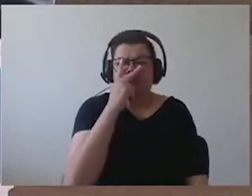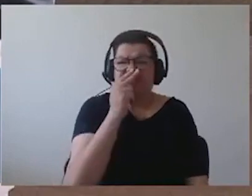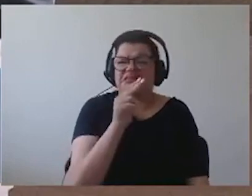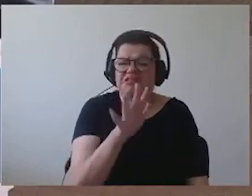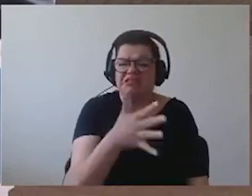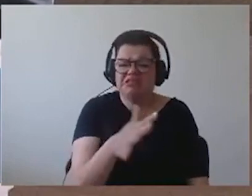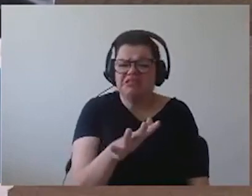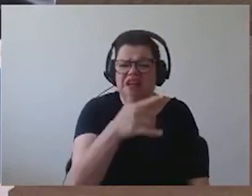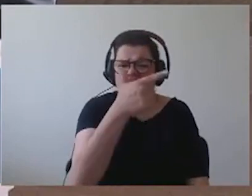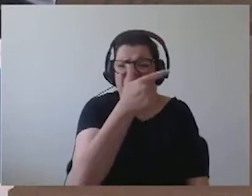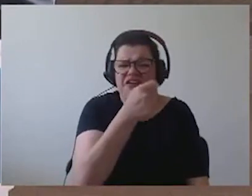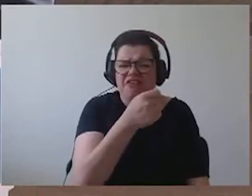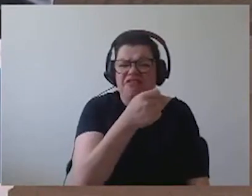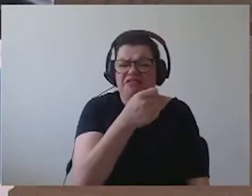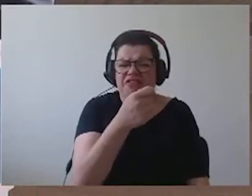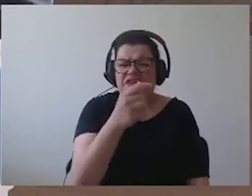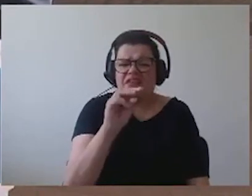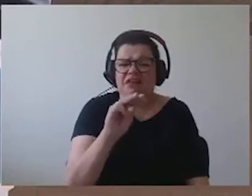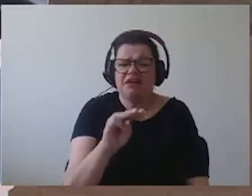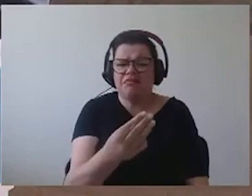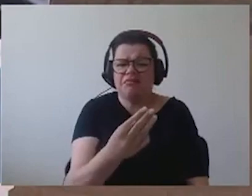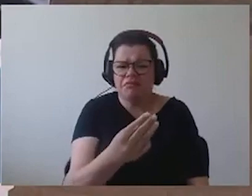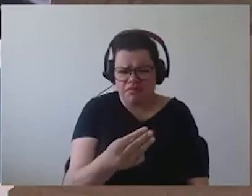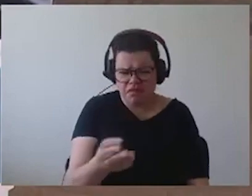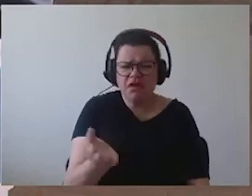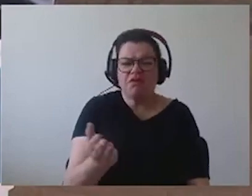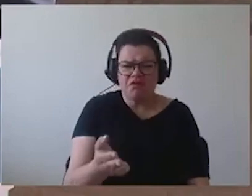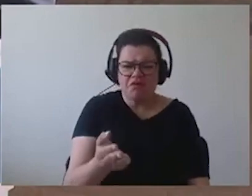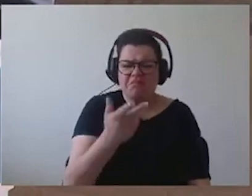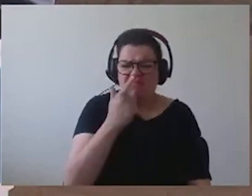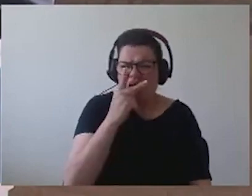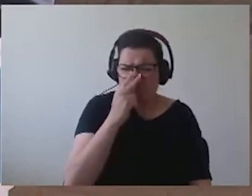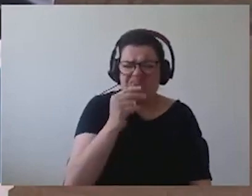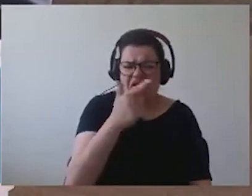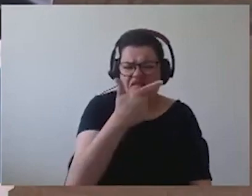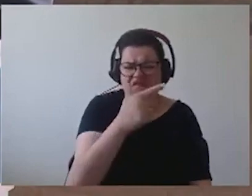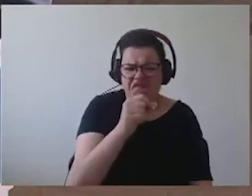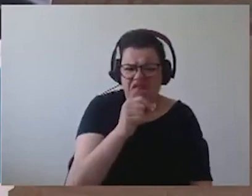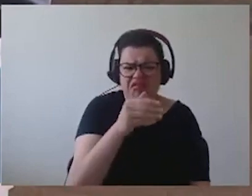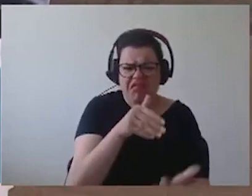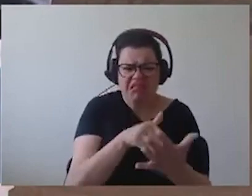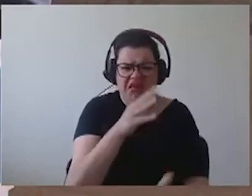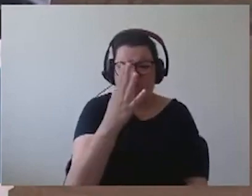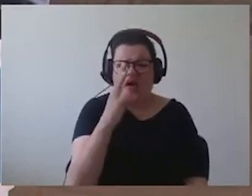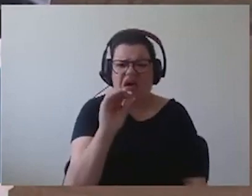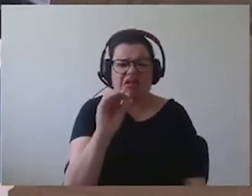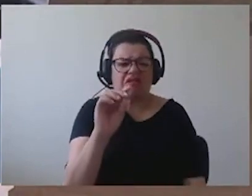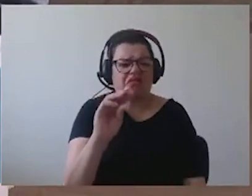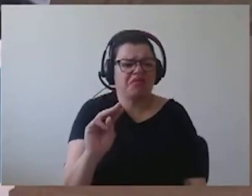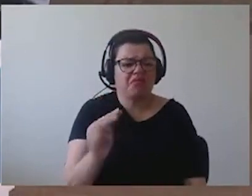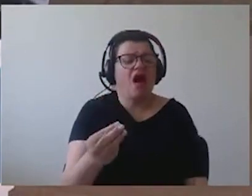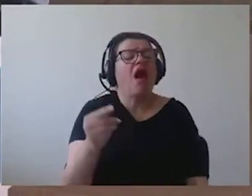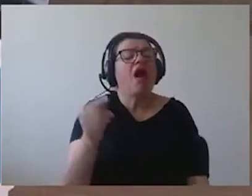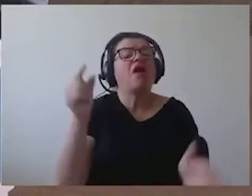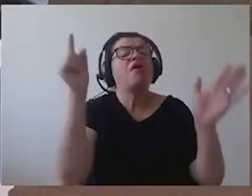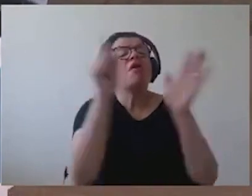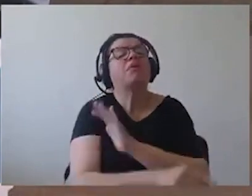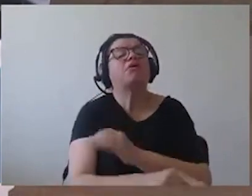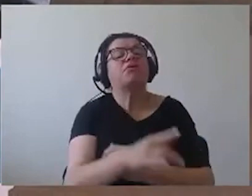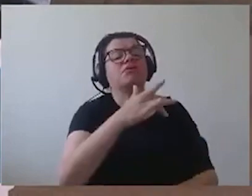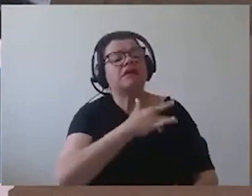mil, o déficit da linha de ônibus interhospitais. Agora, eu pergunto, a saúde, a facilidade daqueles que estão